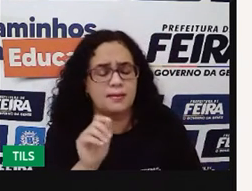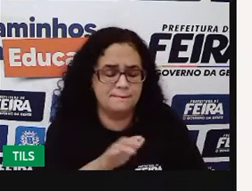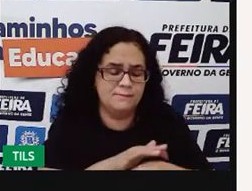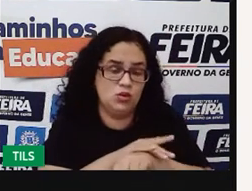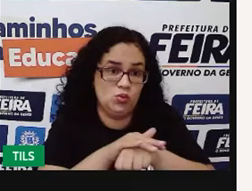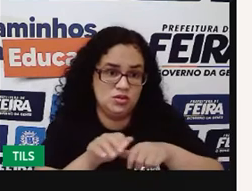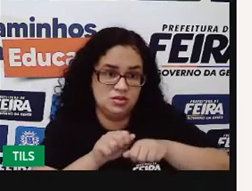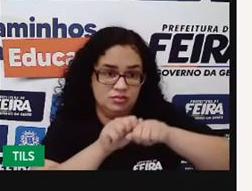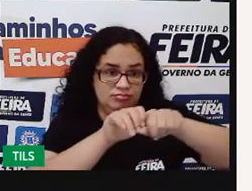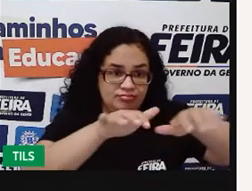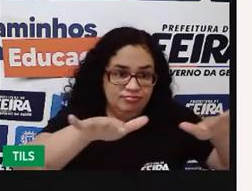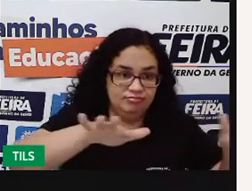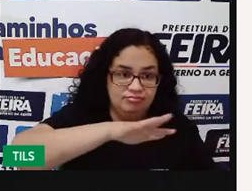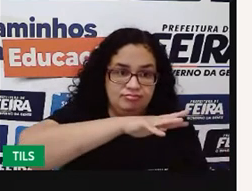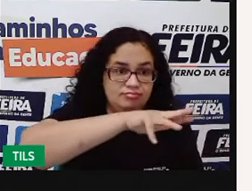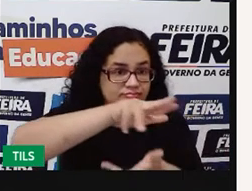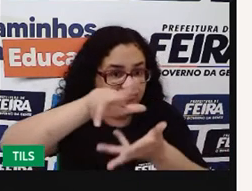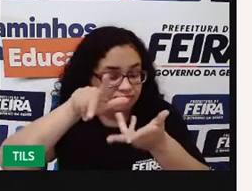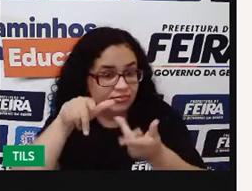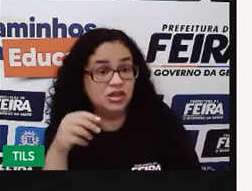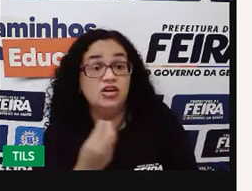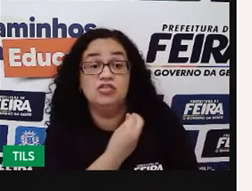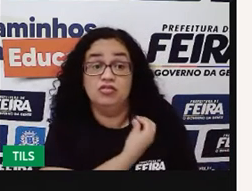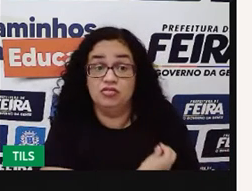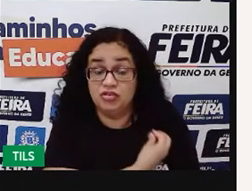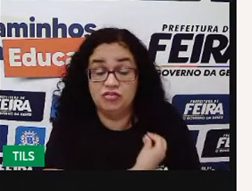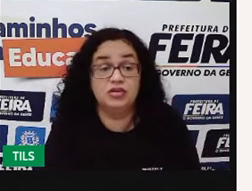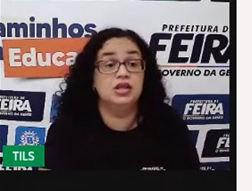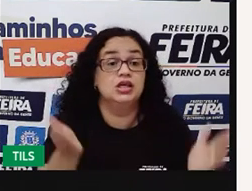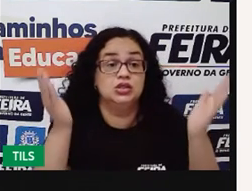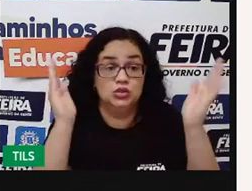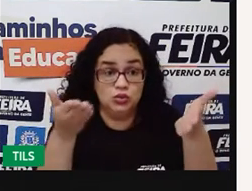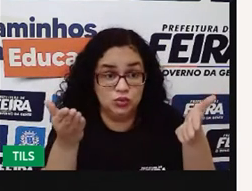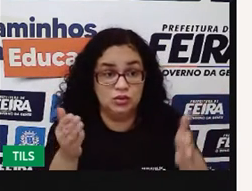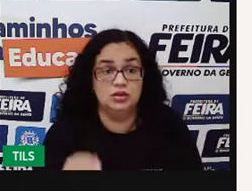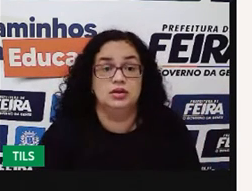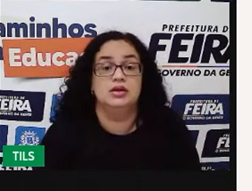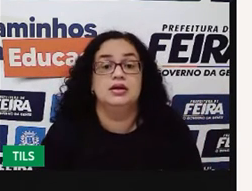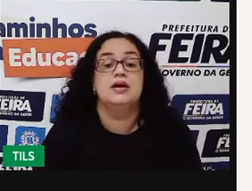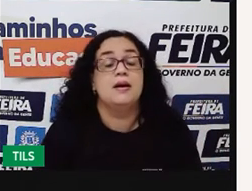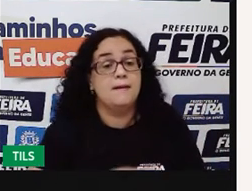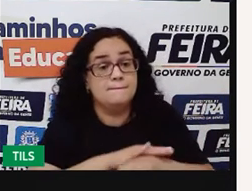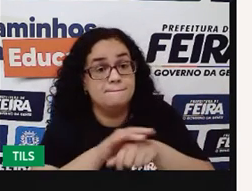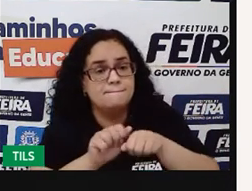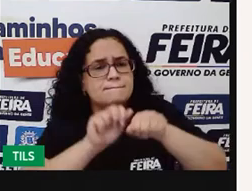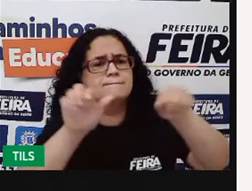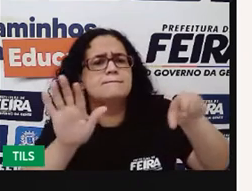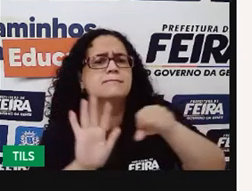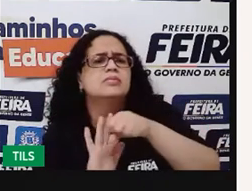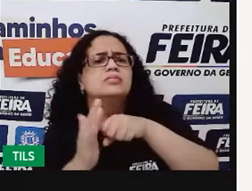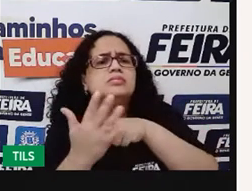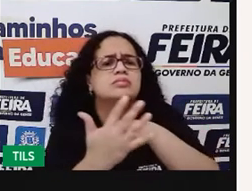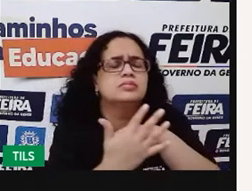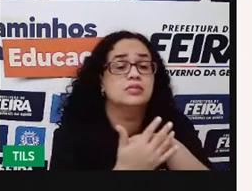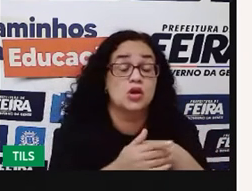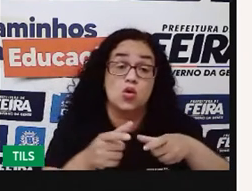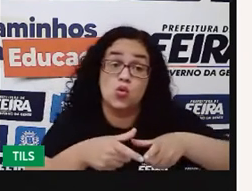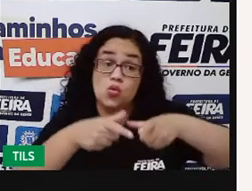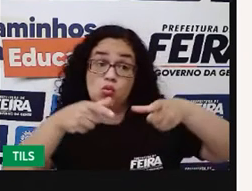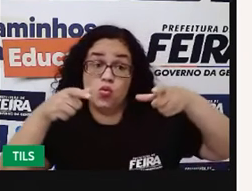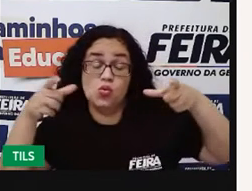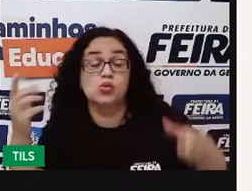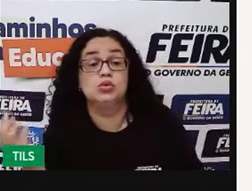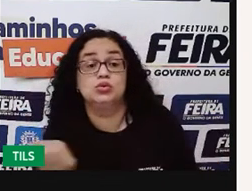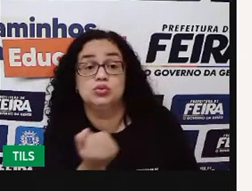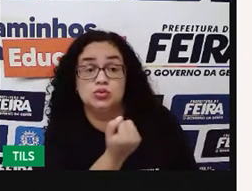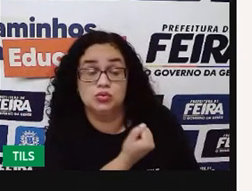pró, que é o que nós estamos vivendo atualmente, né? Pandemia de Covid-19, o que é isso? É o aumento do número